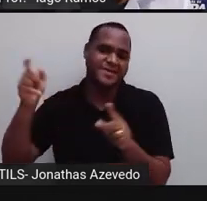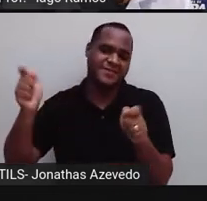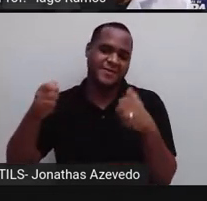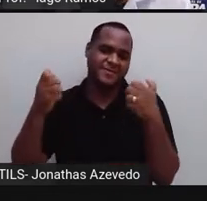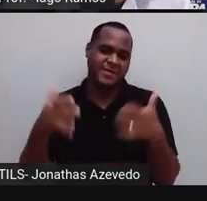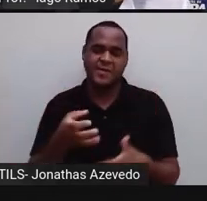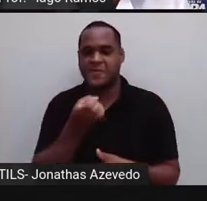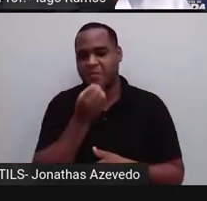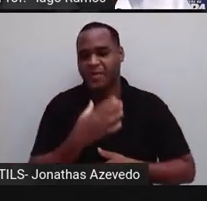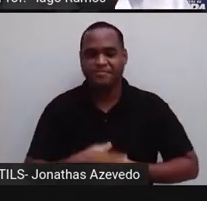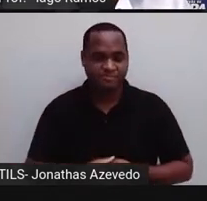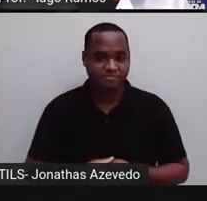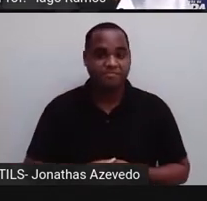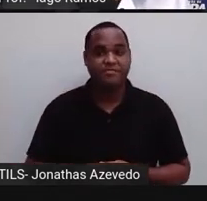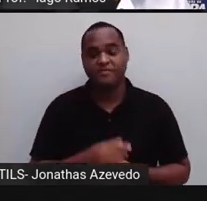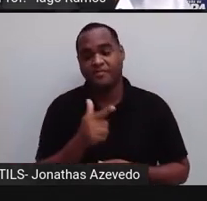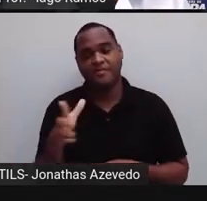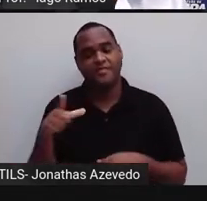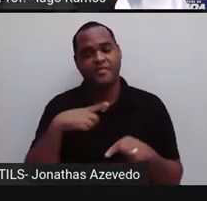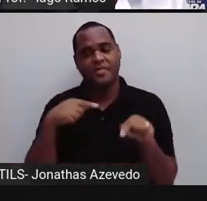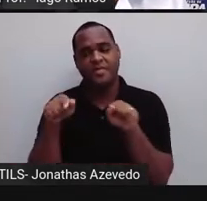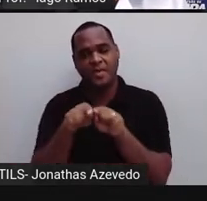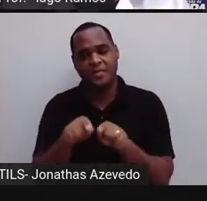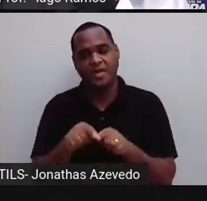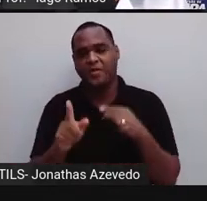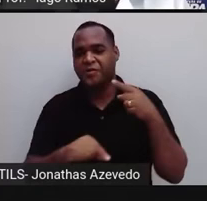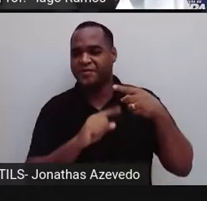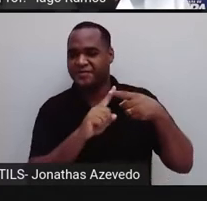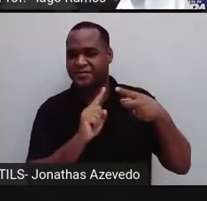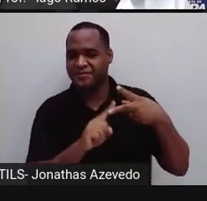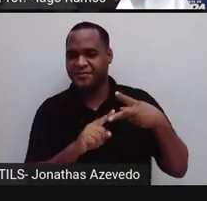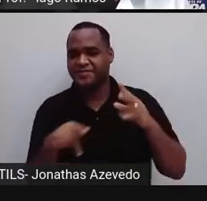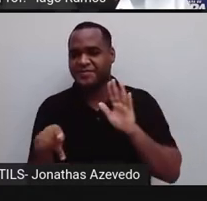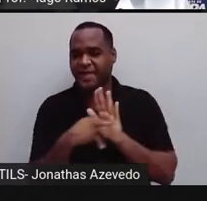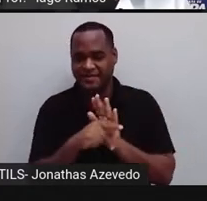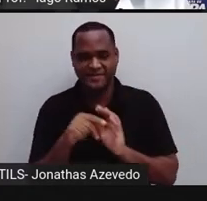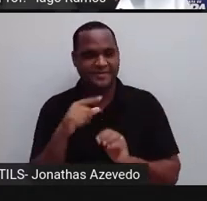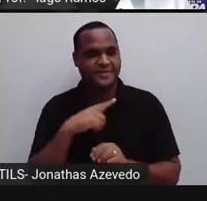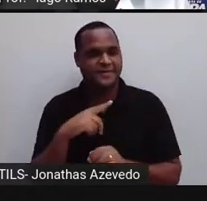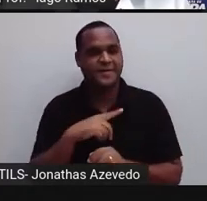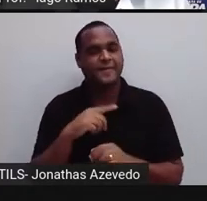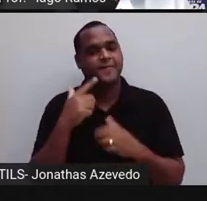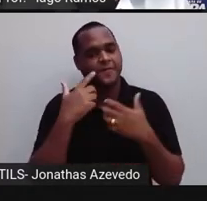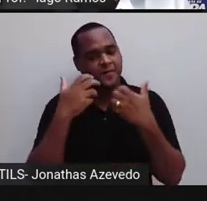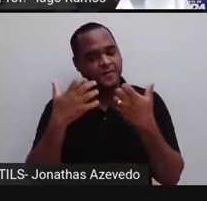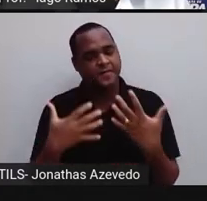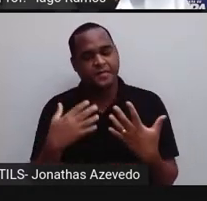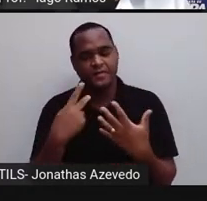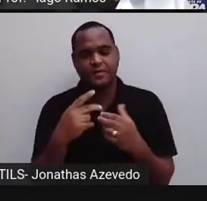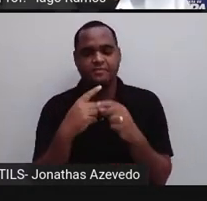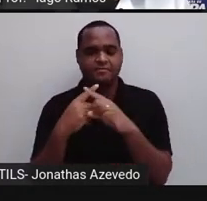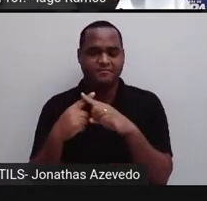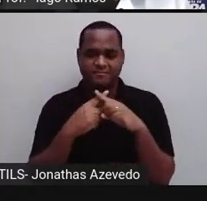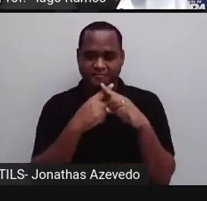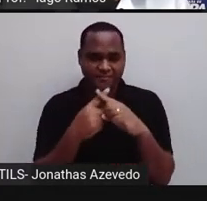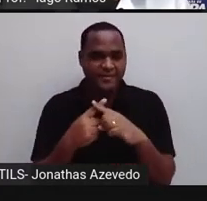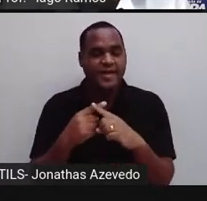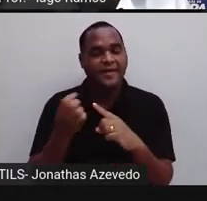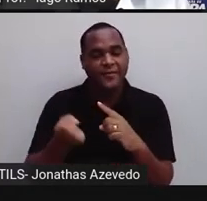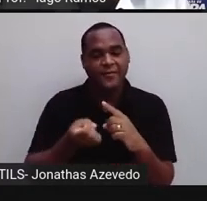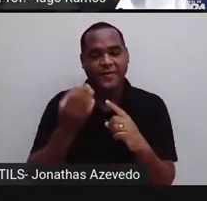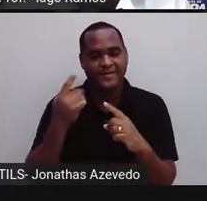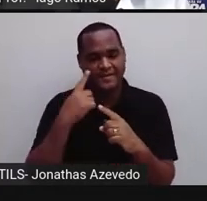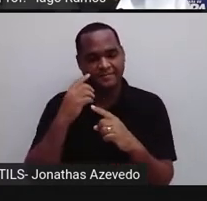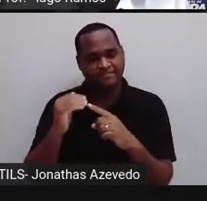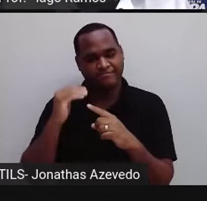E ainda também teve essas outras duas propriedades, que é quando a gente multiplica potências onde lá